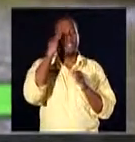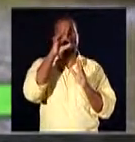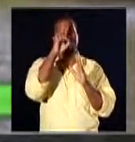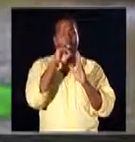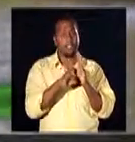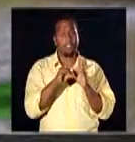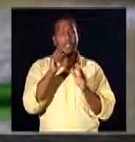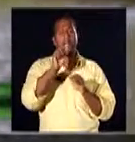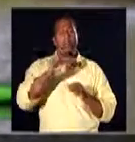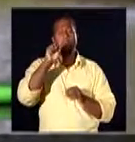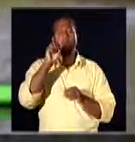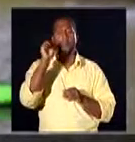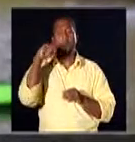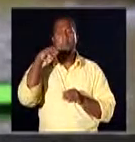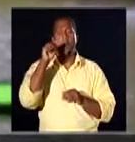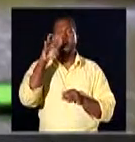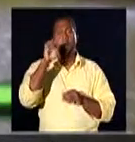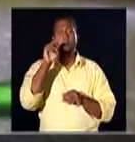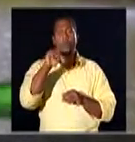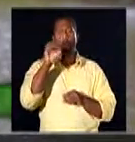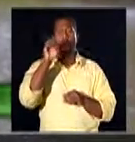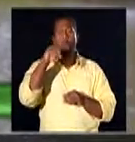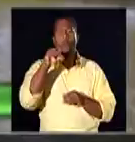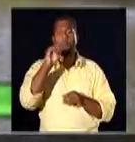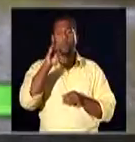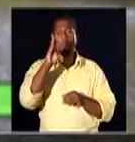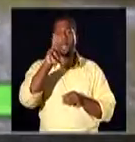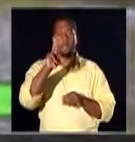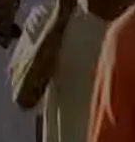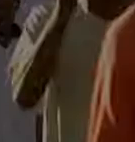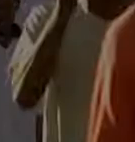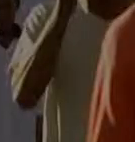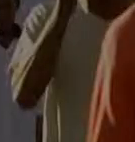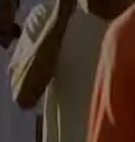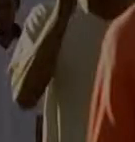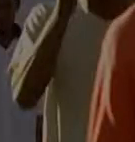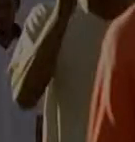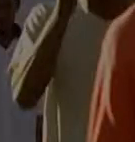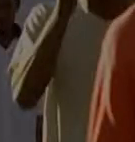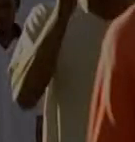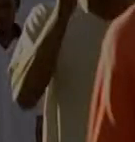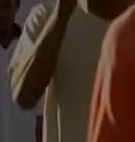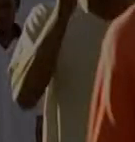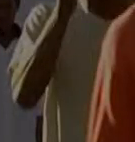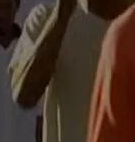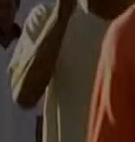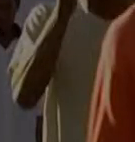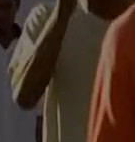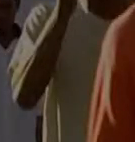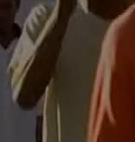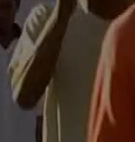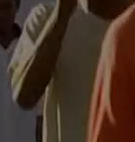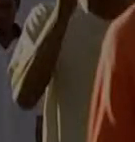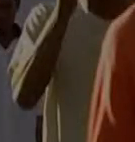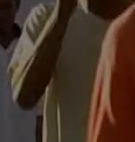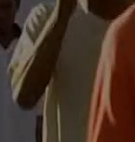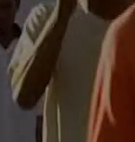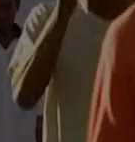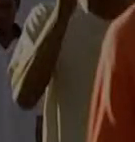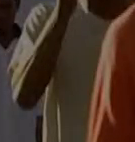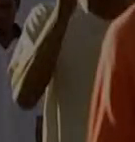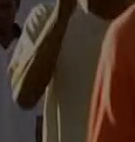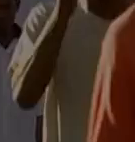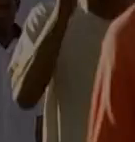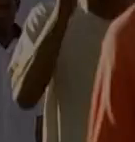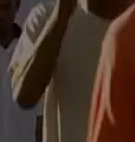entendadireito.com.br. Voltamos já. Planos de saúde. Poderão trocar de operadora